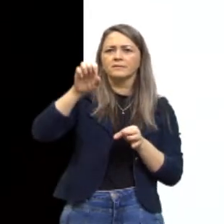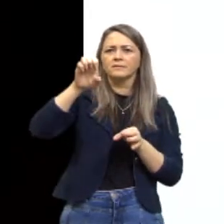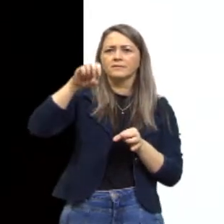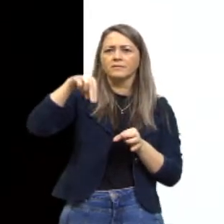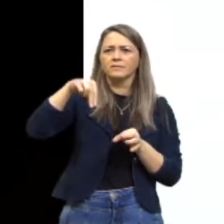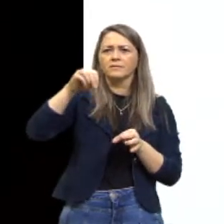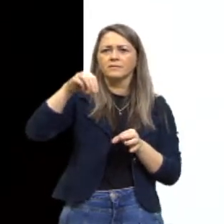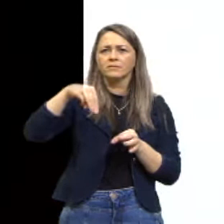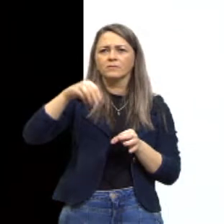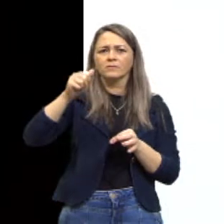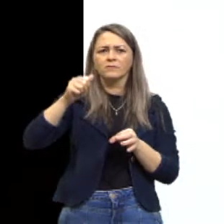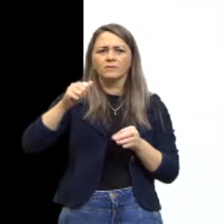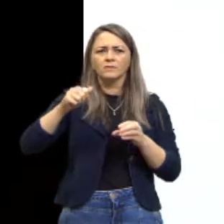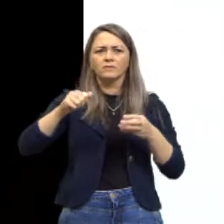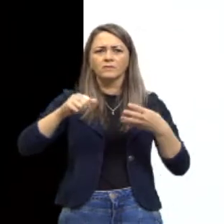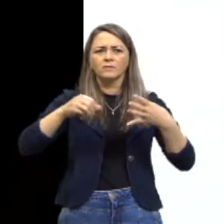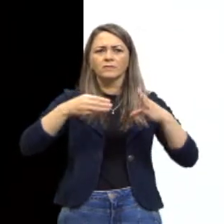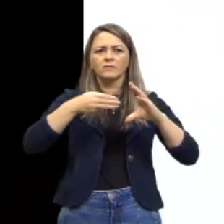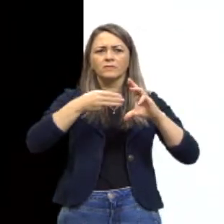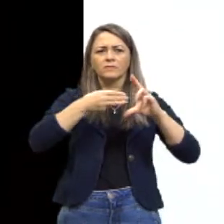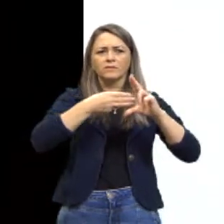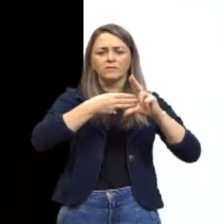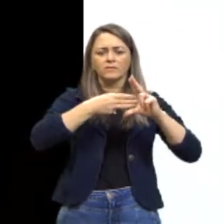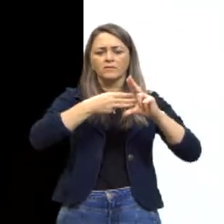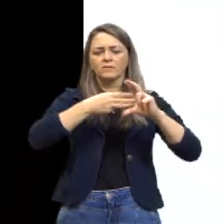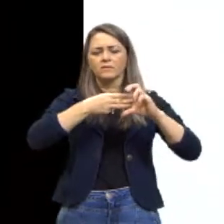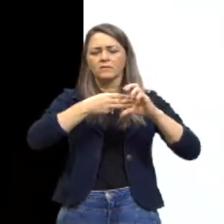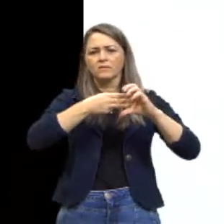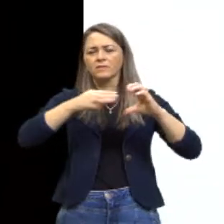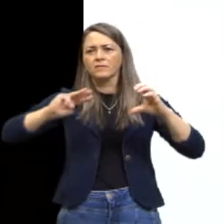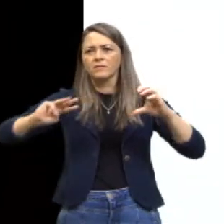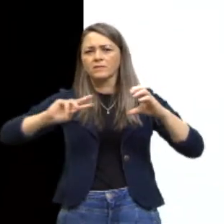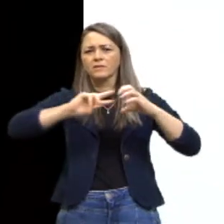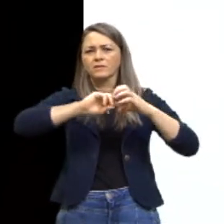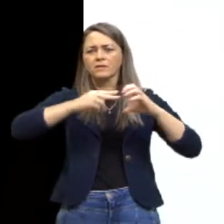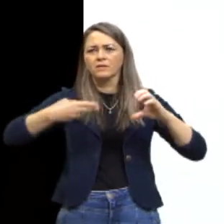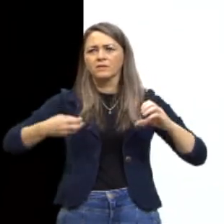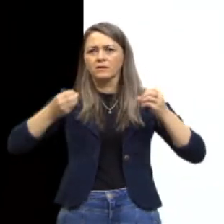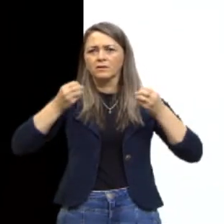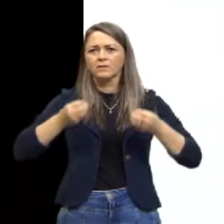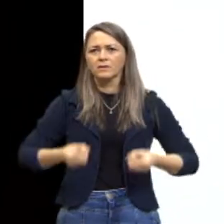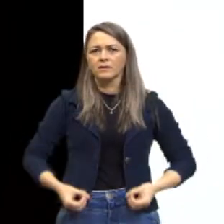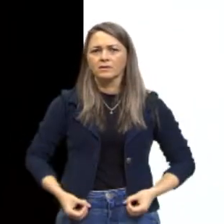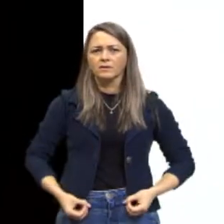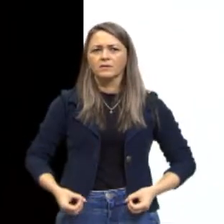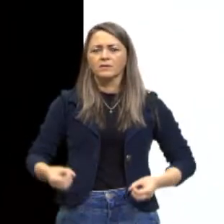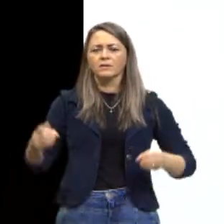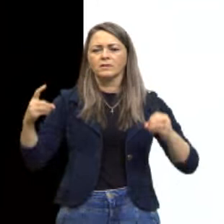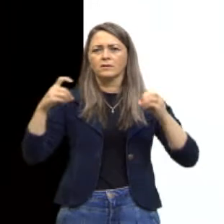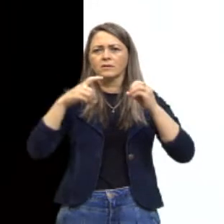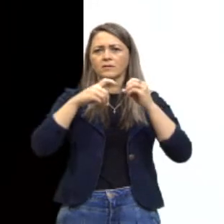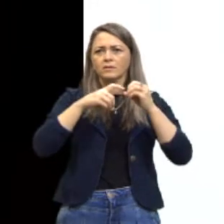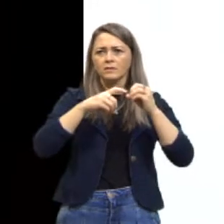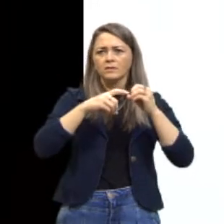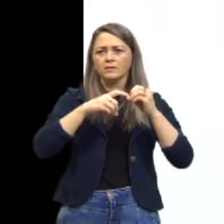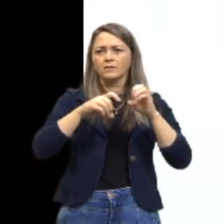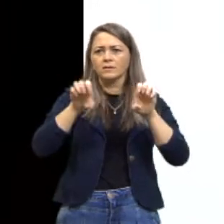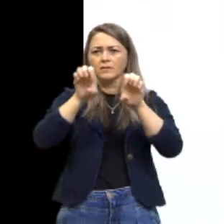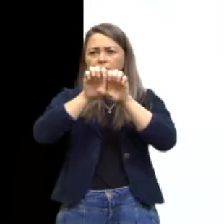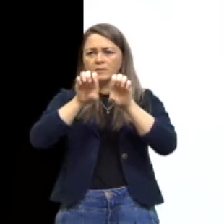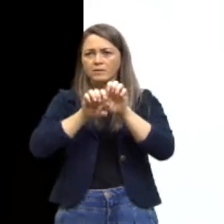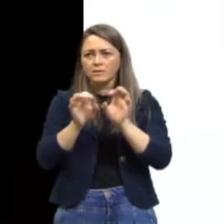nossas aulas, mas vamos lembrar que esse conceito de DNA é um conceito recente, a estrutura,